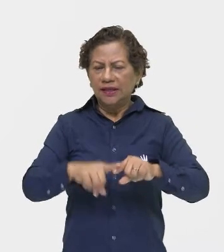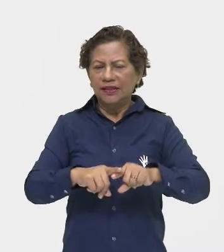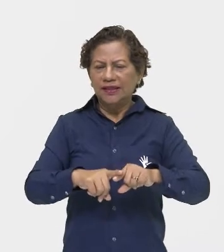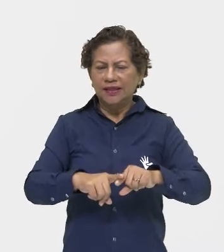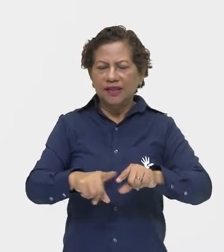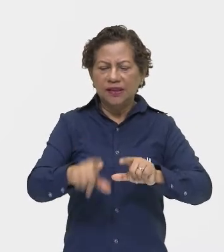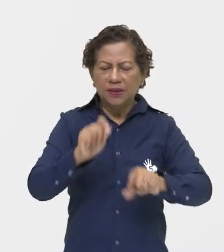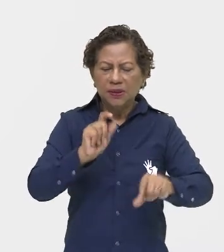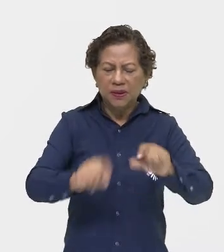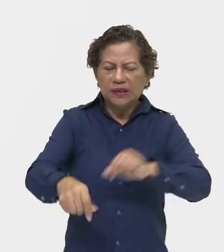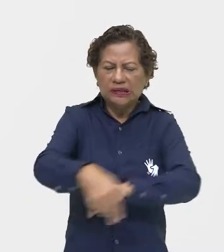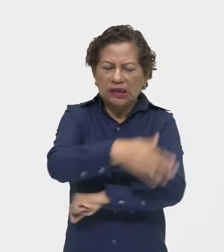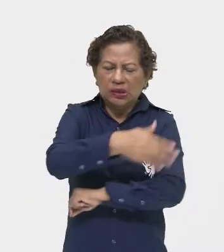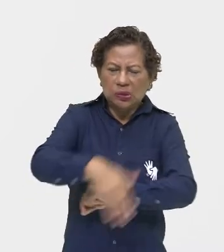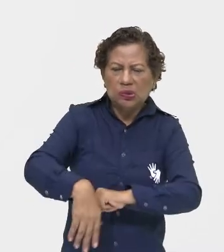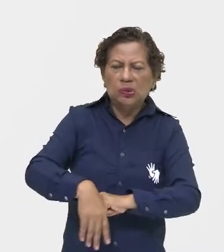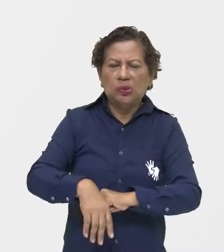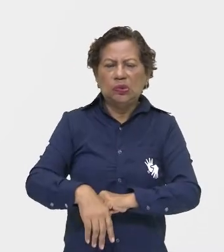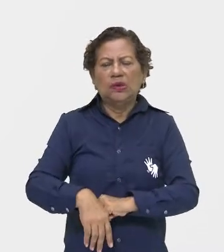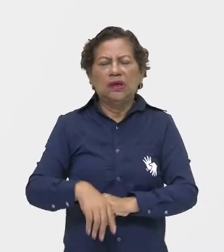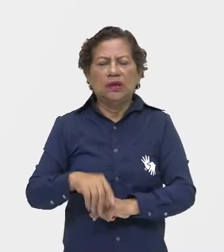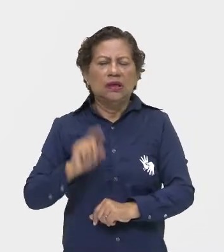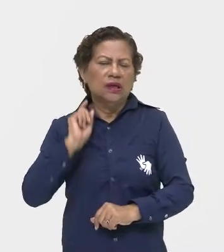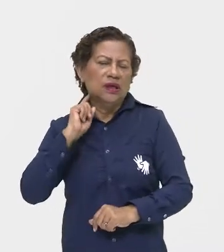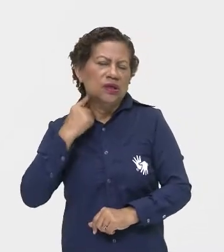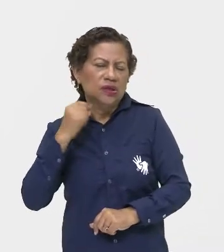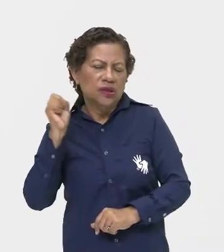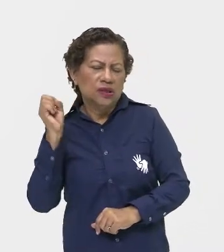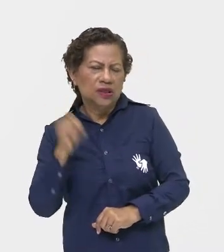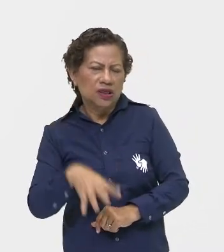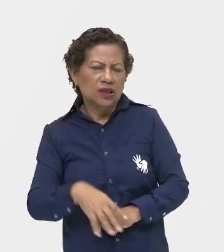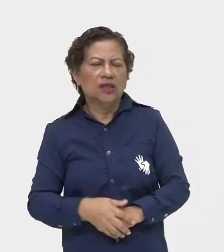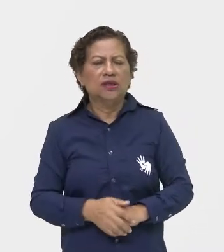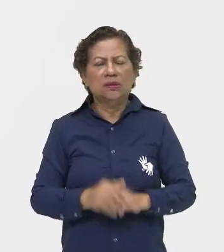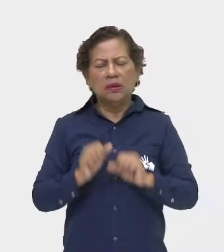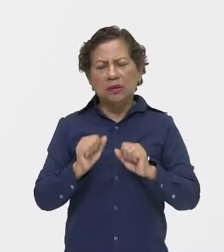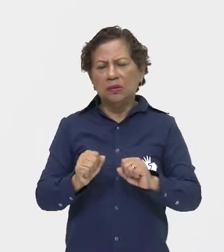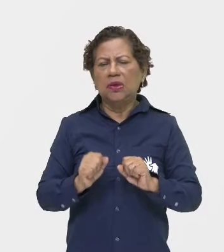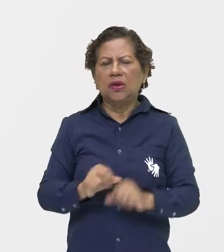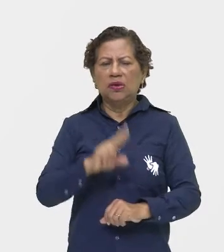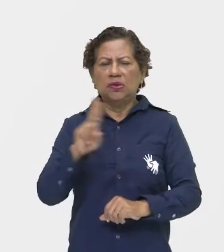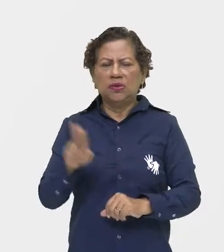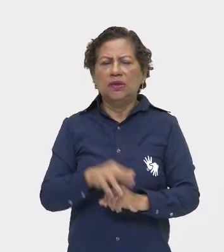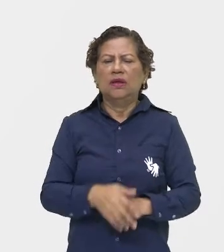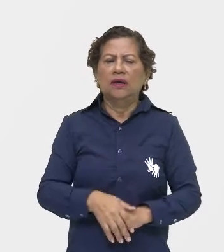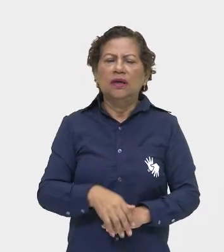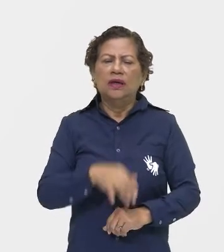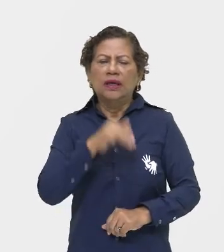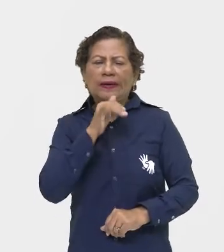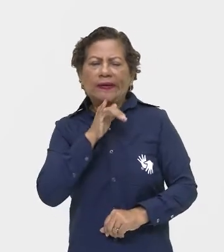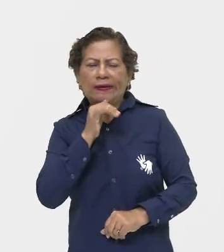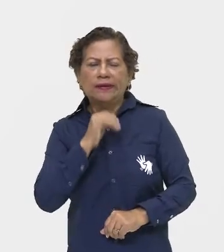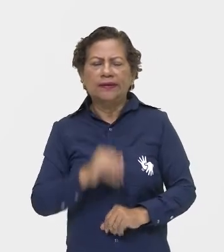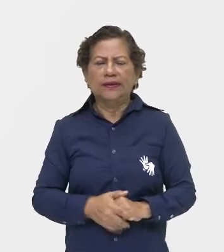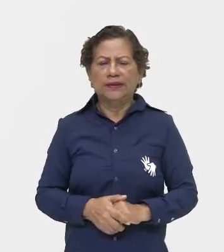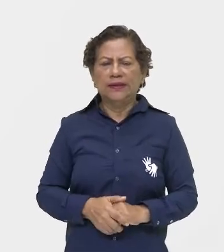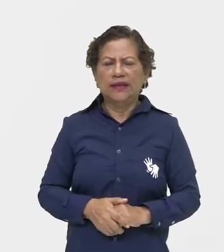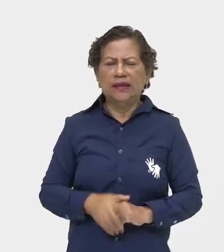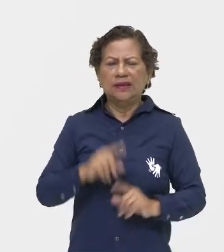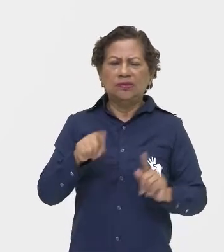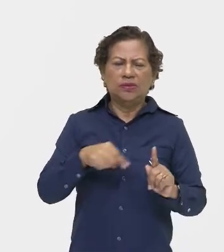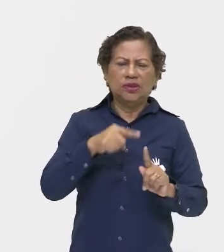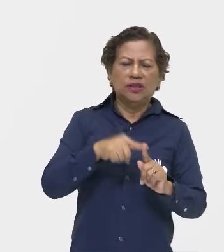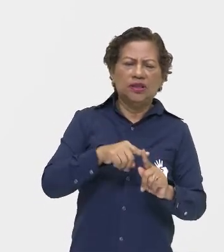objetos do cotidiano, sons, fotografias, poesias, músicas,